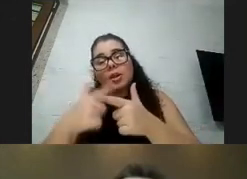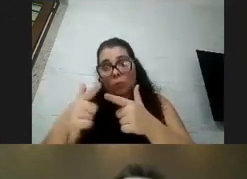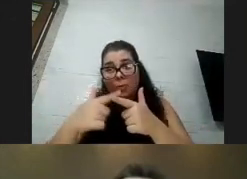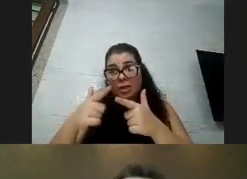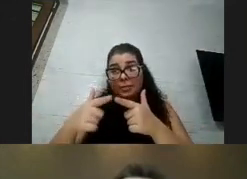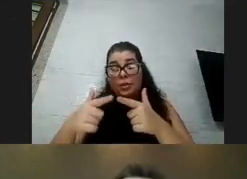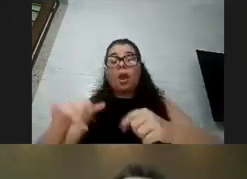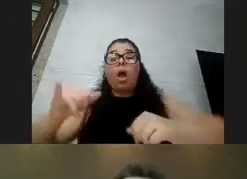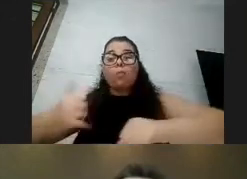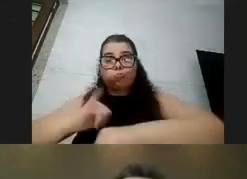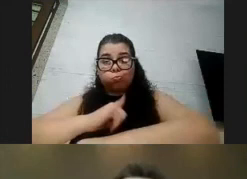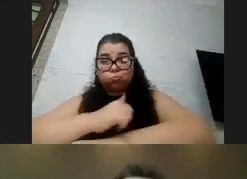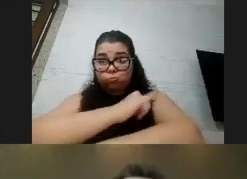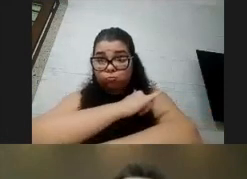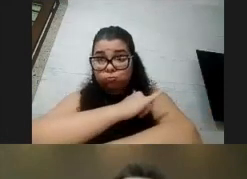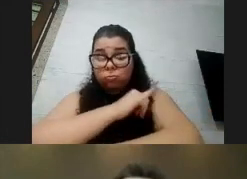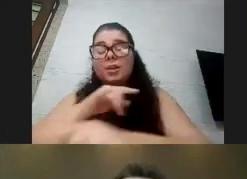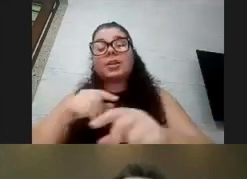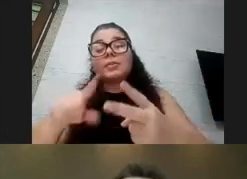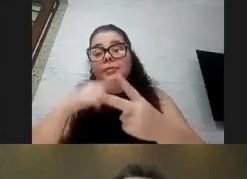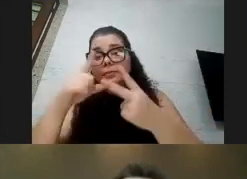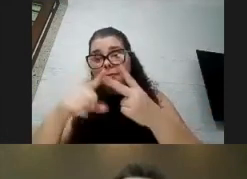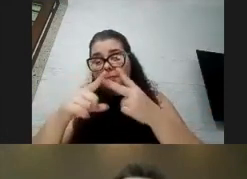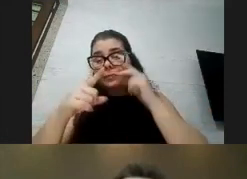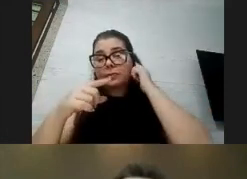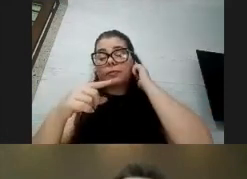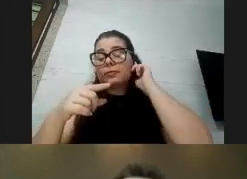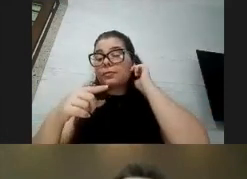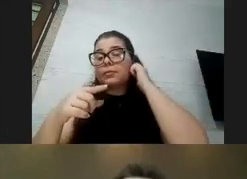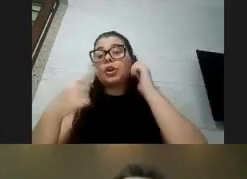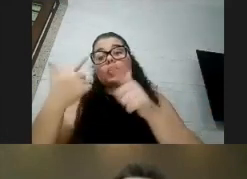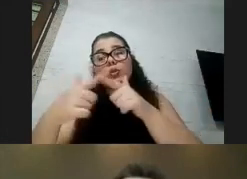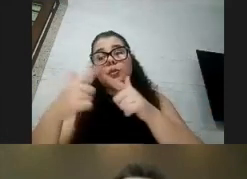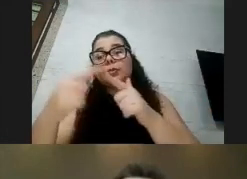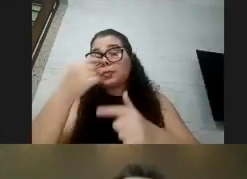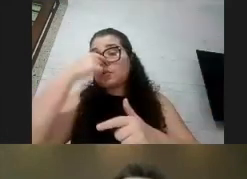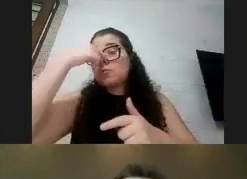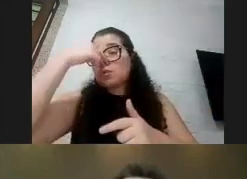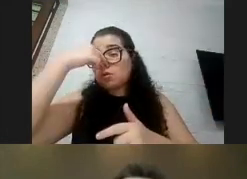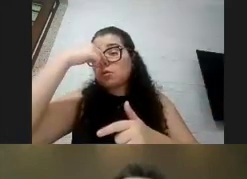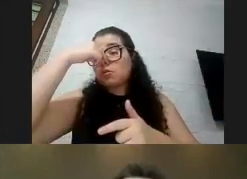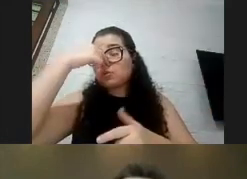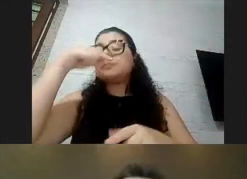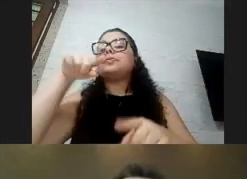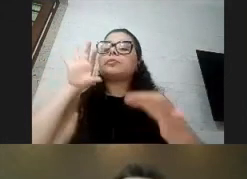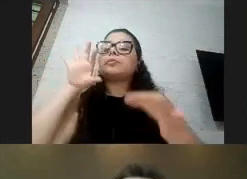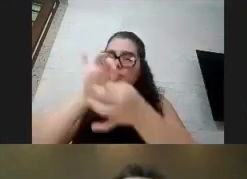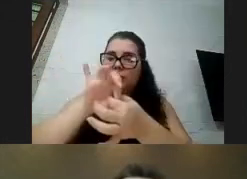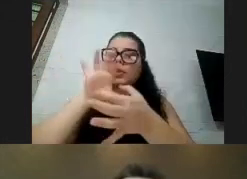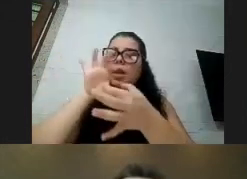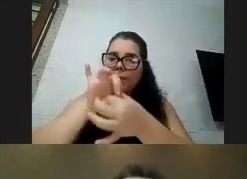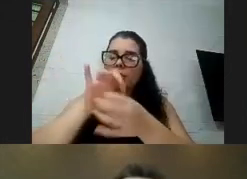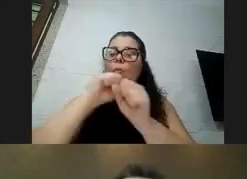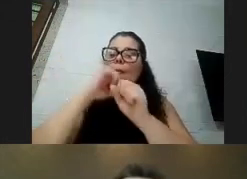a obesidade e a apnea obstrutiva do sono os distúrbios do sono estão relacionados com